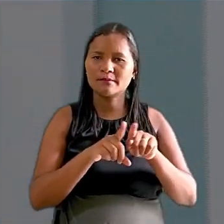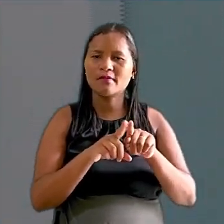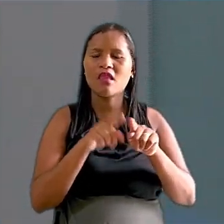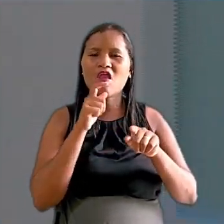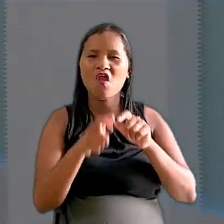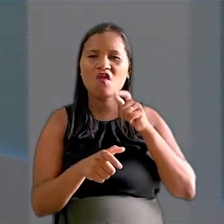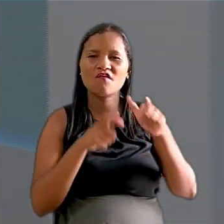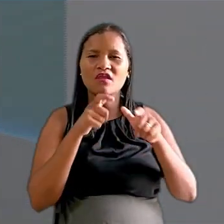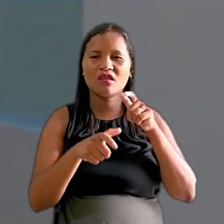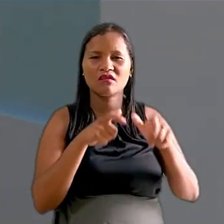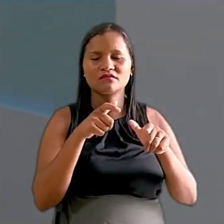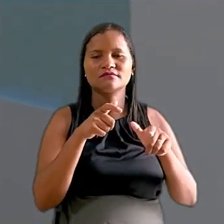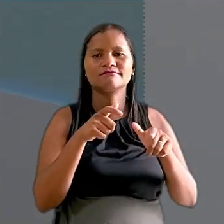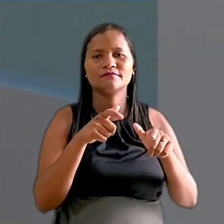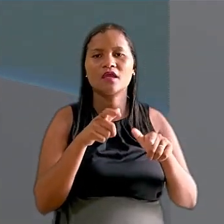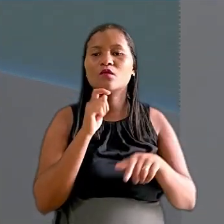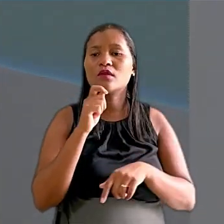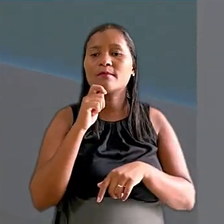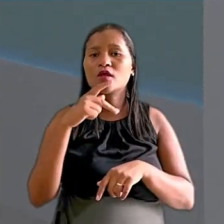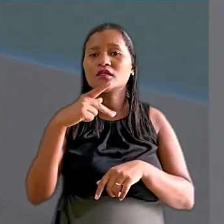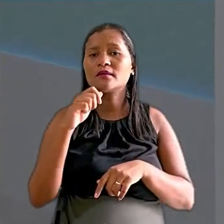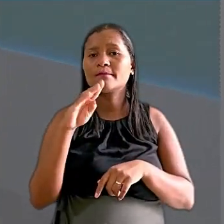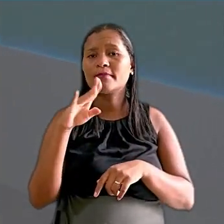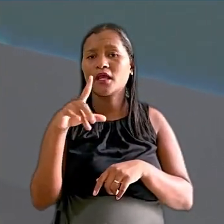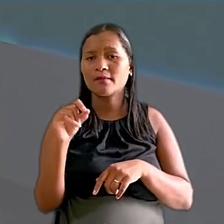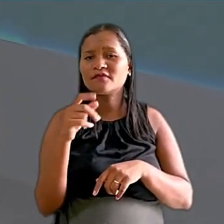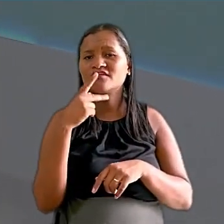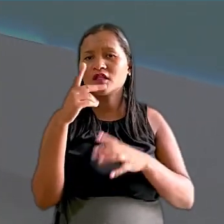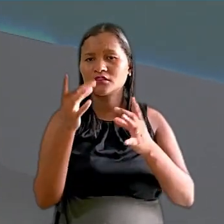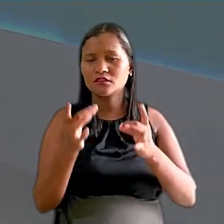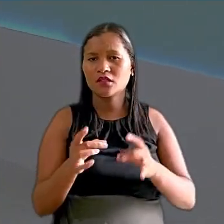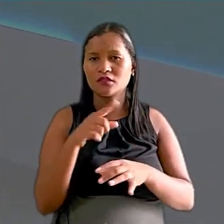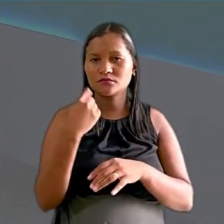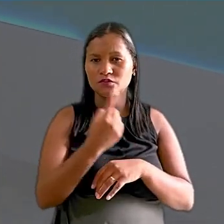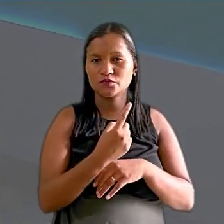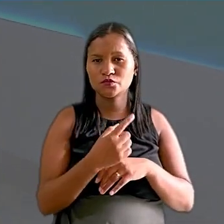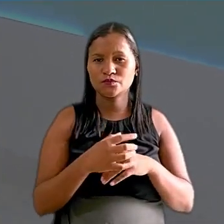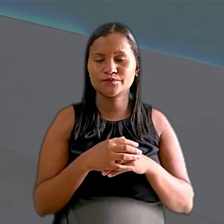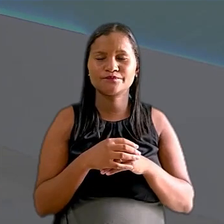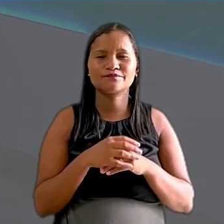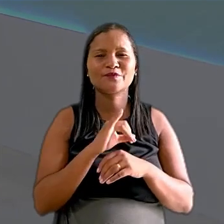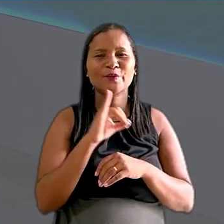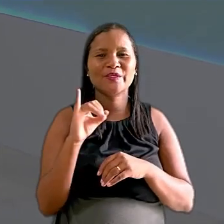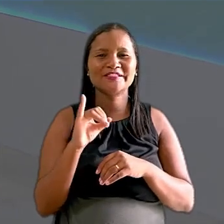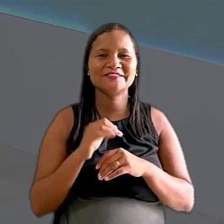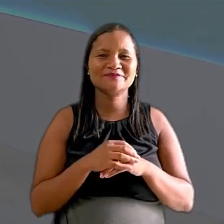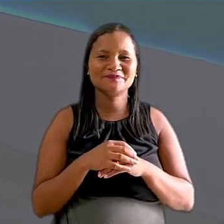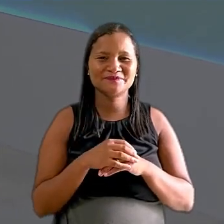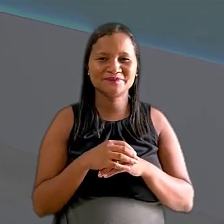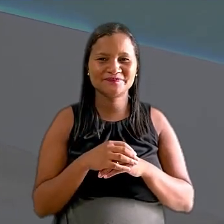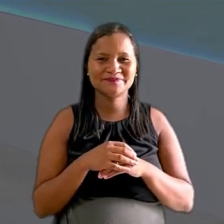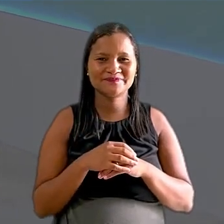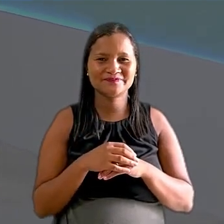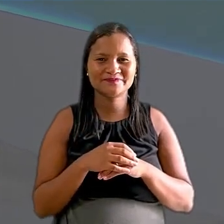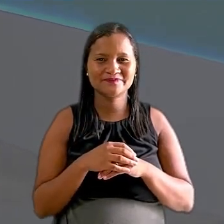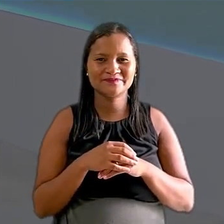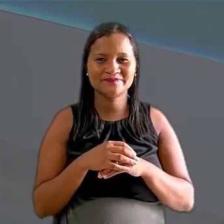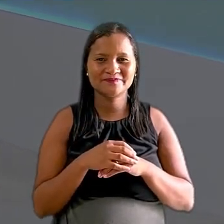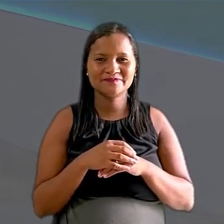além de ter sido alvo de ofensas verbais. O repórter Pablo Lemos traz os detalhes pra gente. Oi, Pablo!